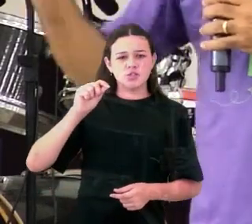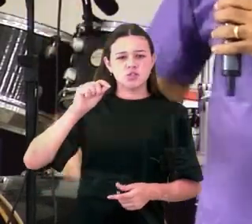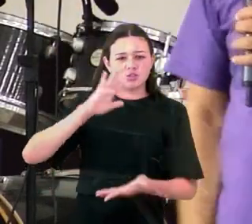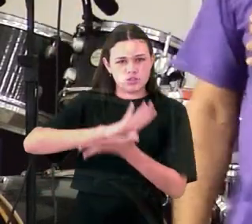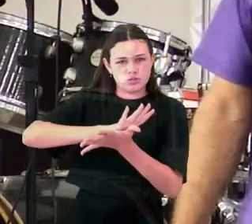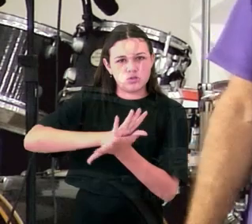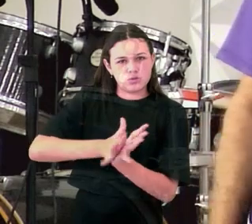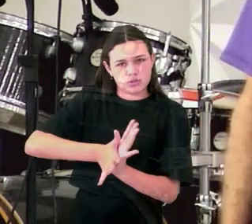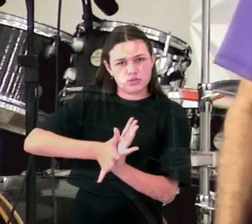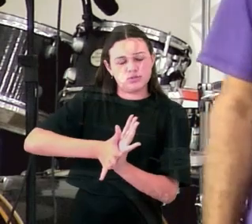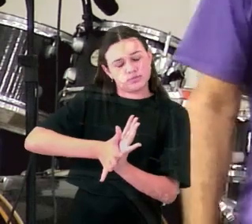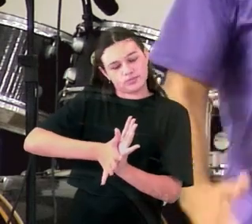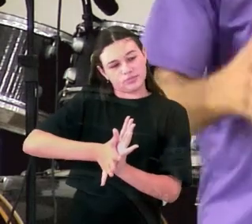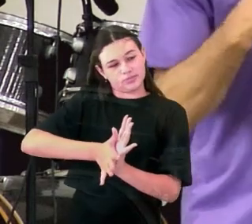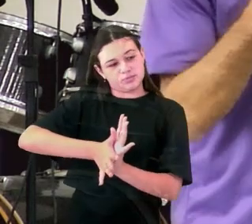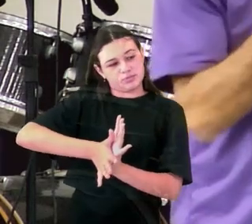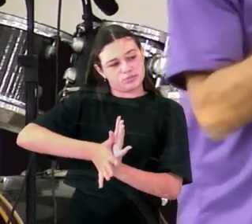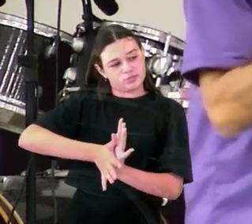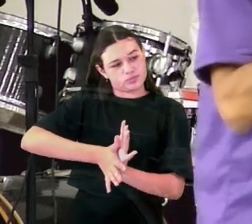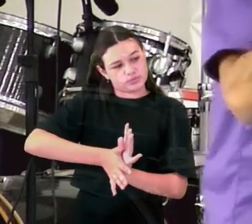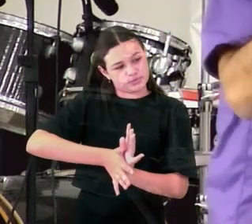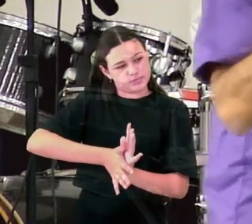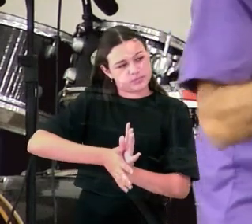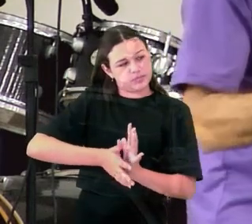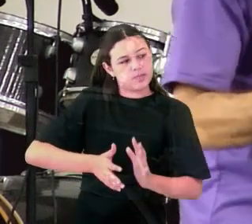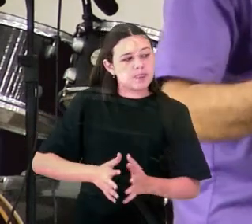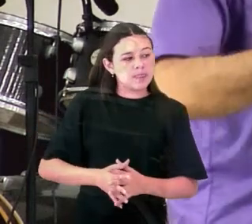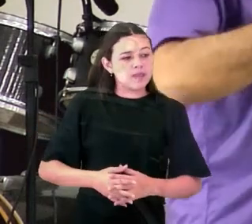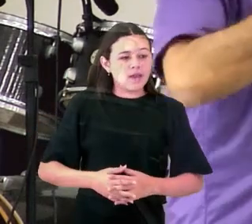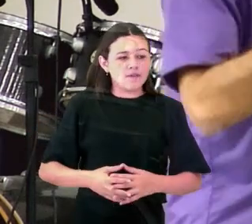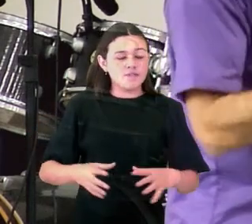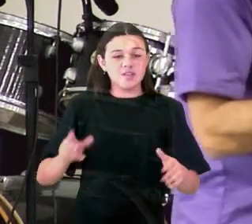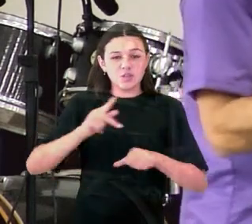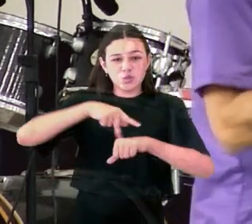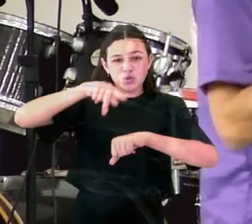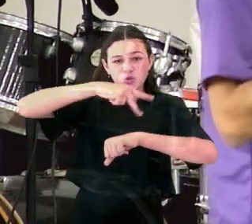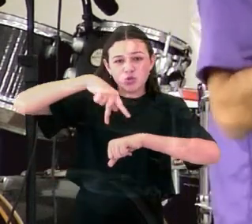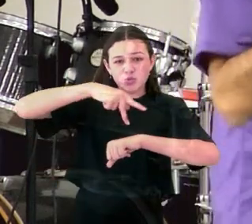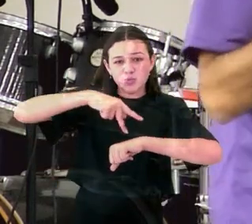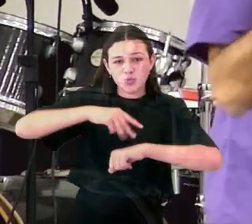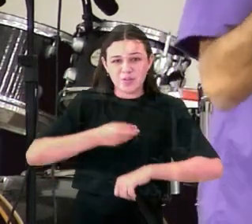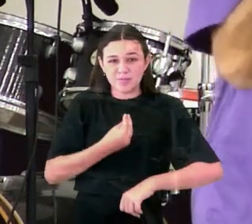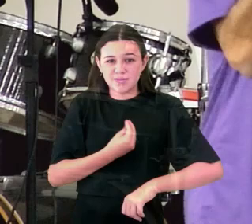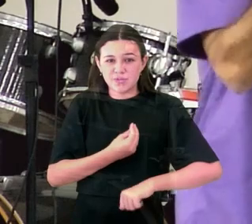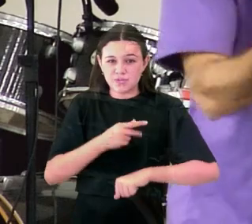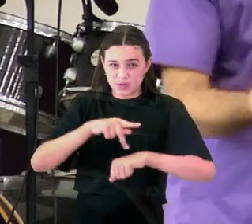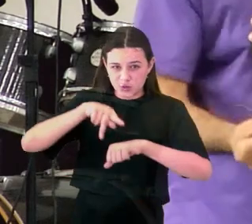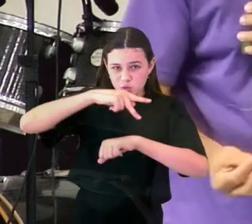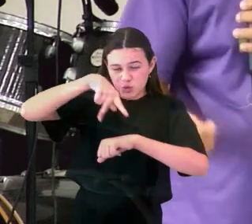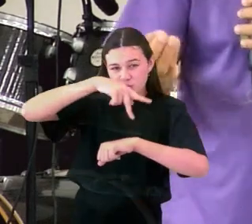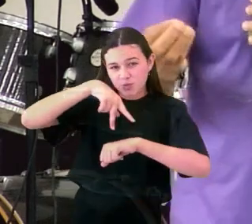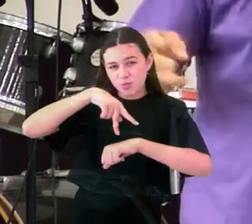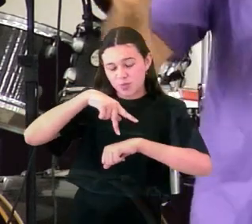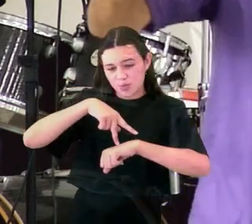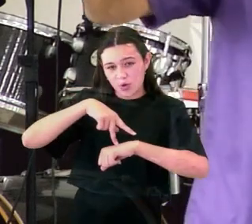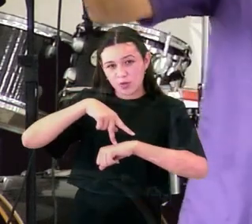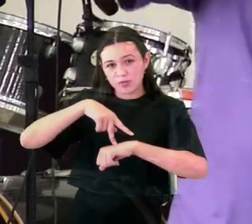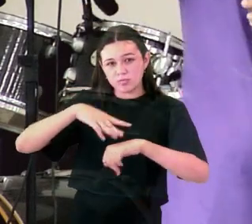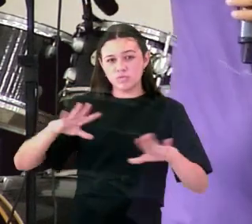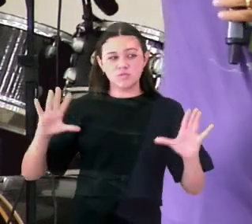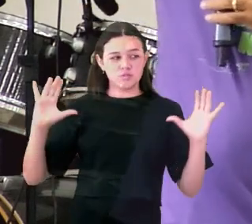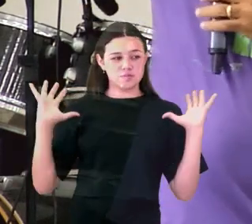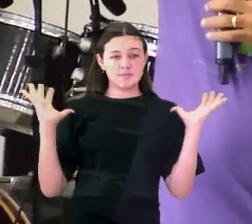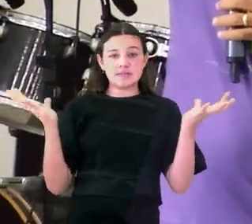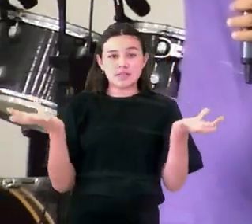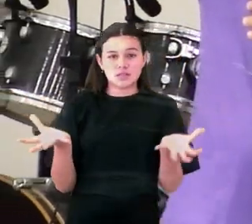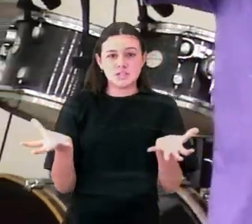vida dos povos vizinhos. Quando ele identifica os mares, as águas como ato da criação de Deus, está dizendo, não existe um